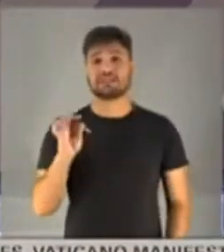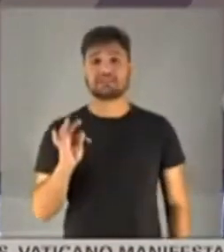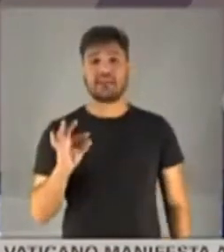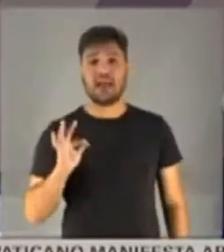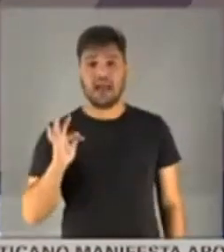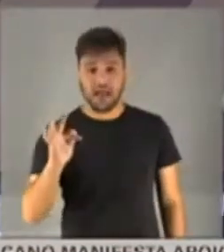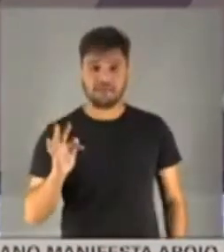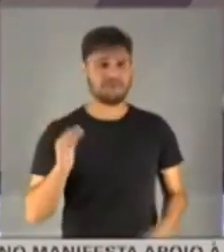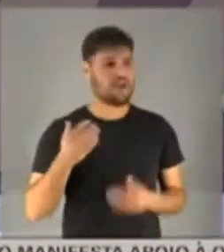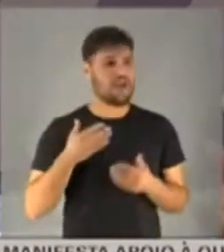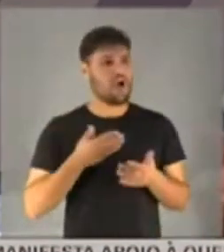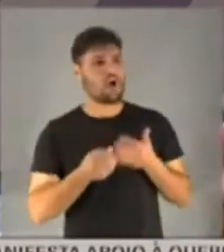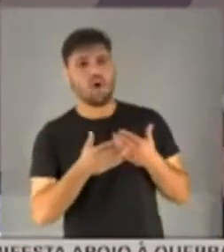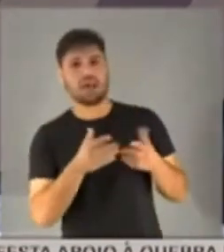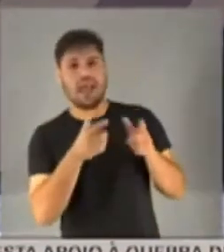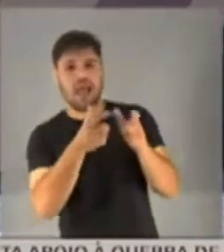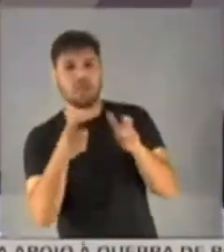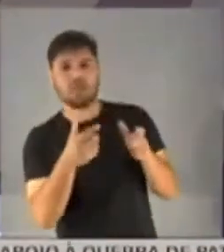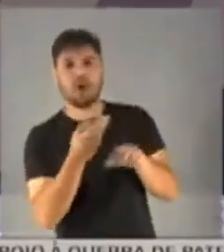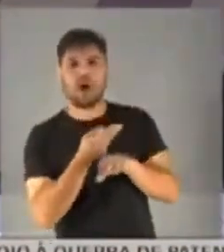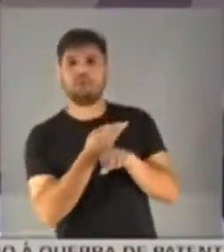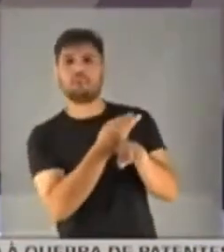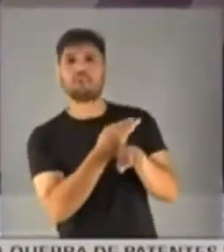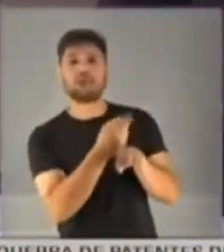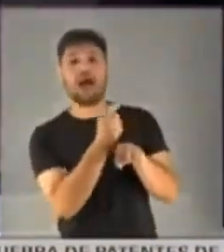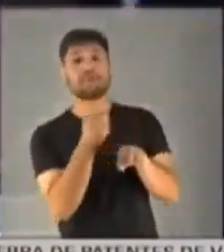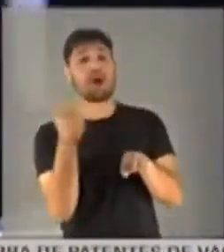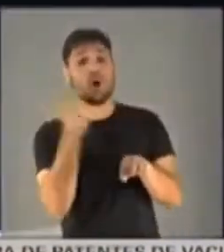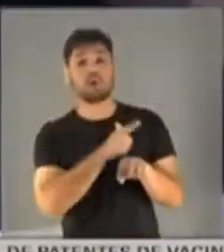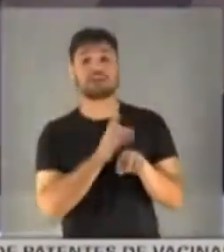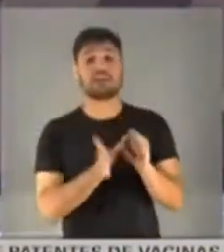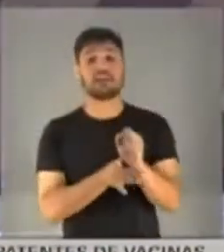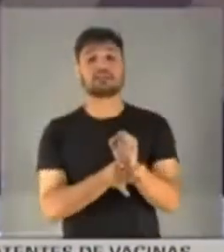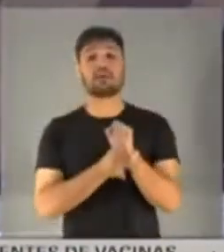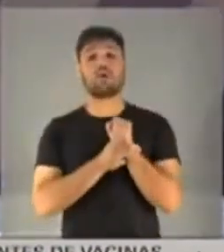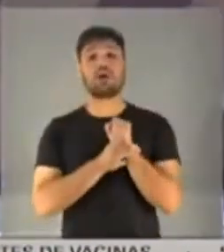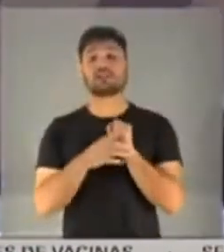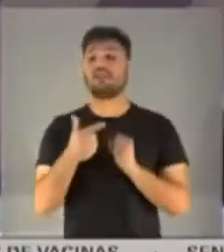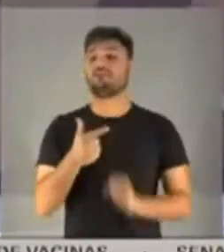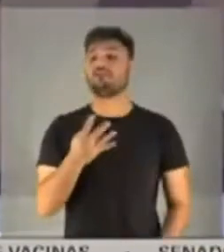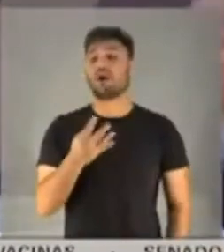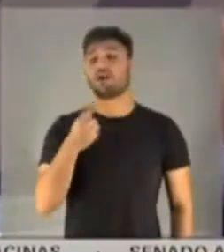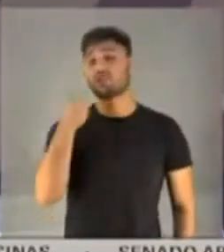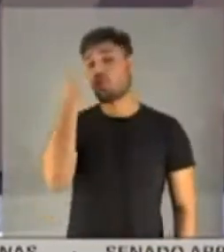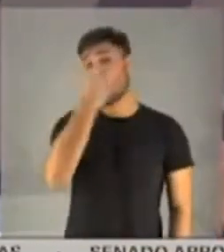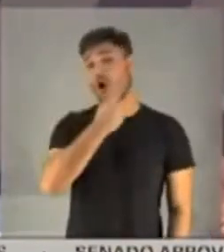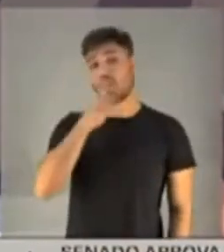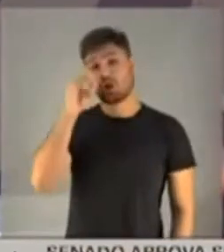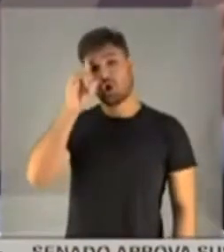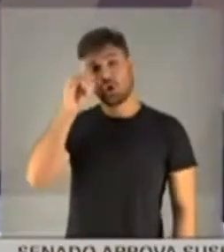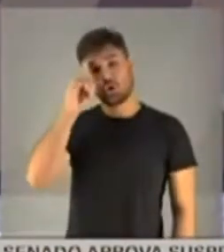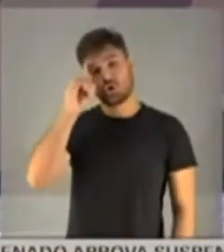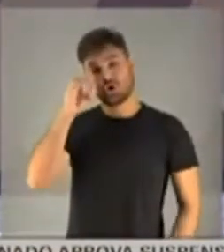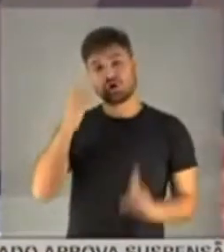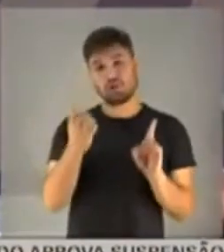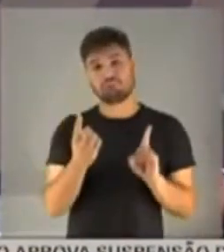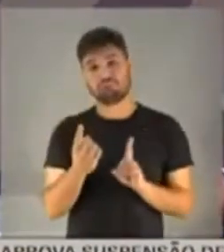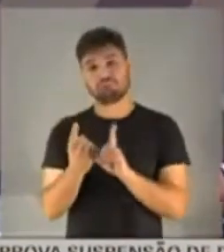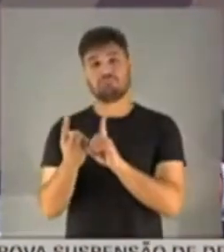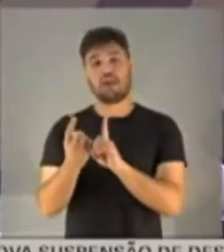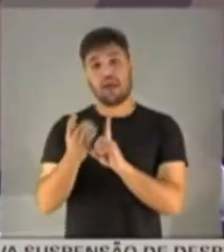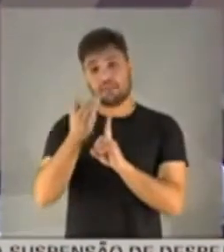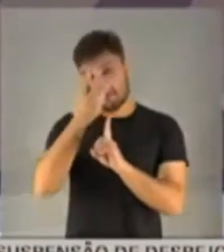Federal, seja lá quem for, para garantir 24 horas, todos os dias, segurança de vida para os